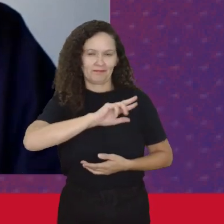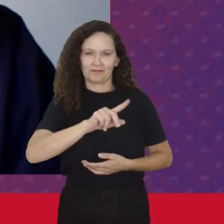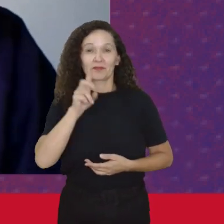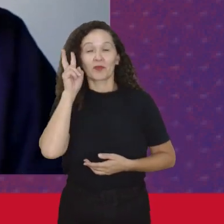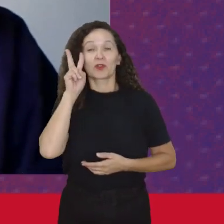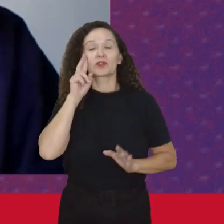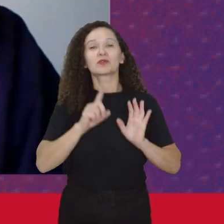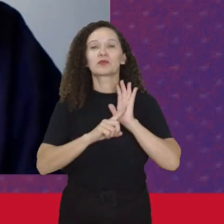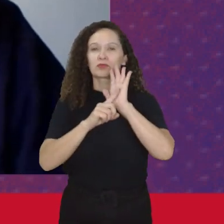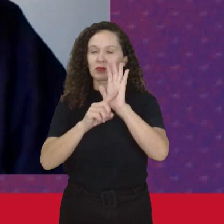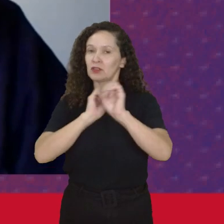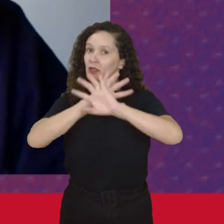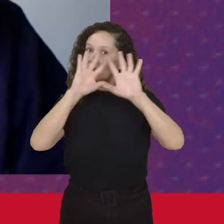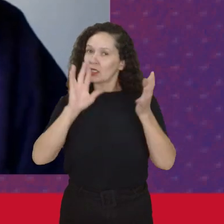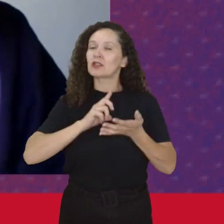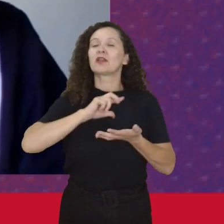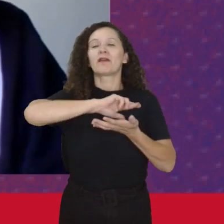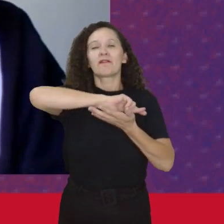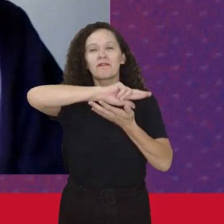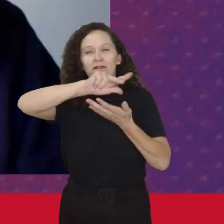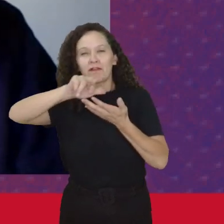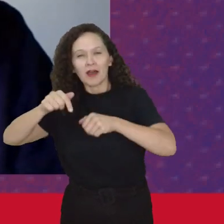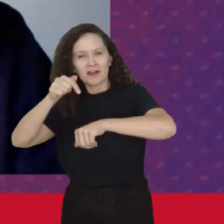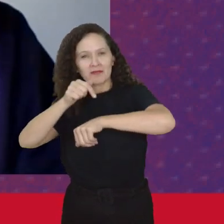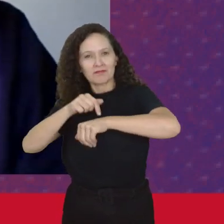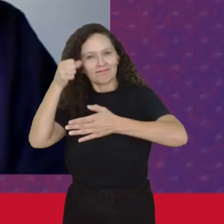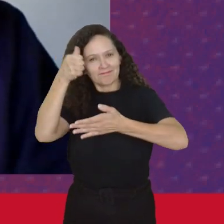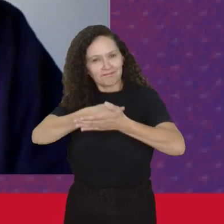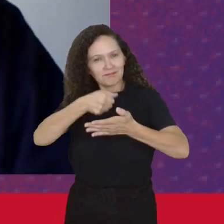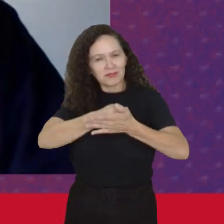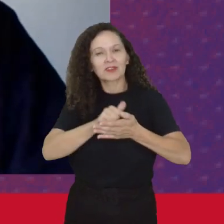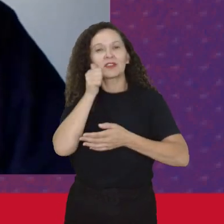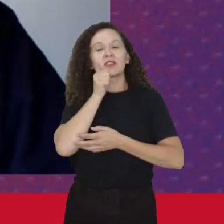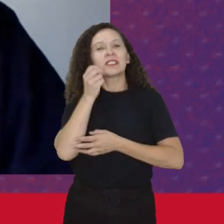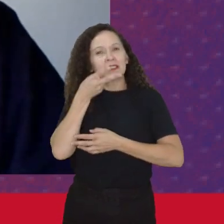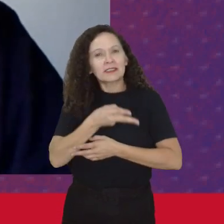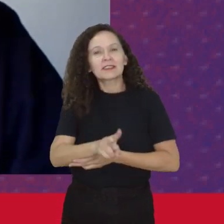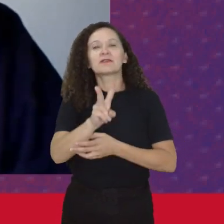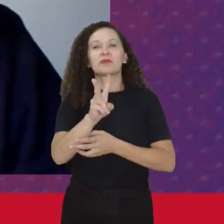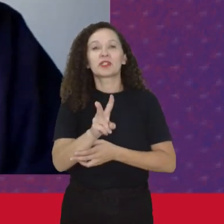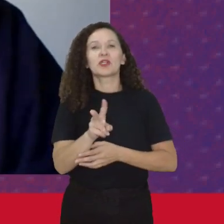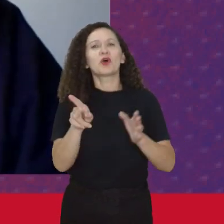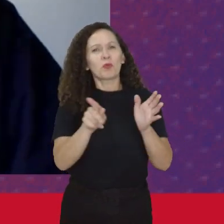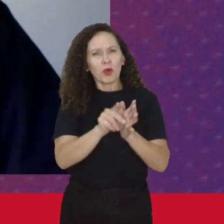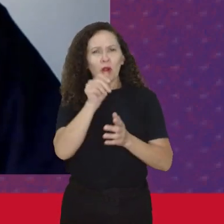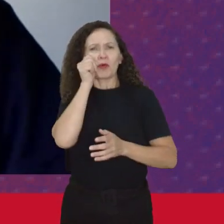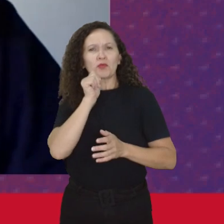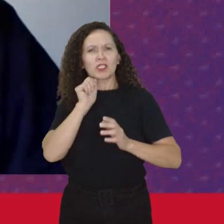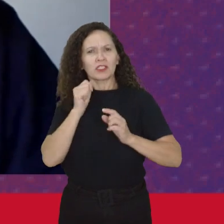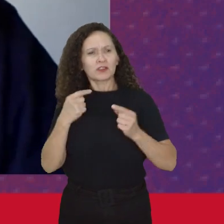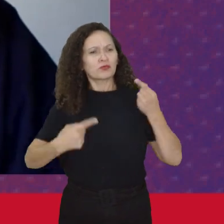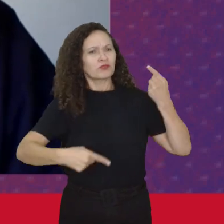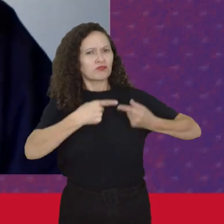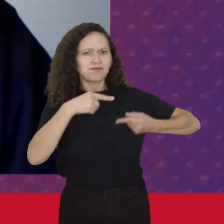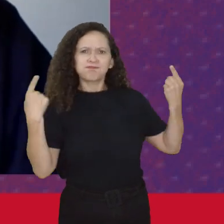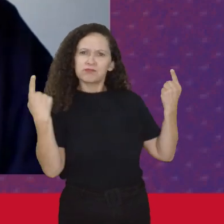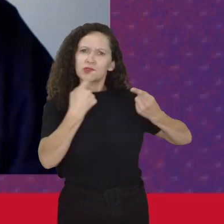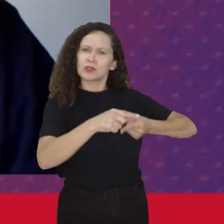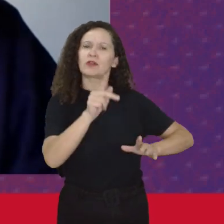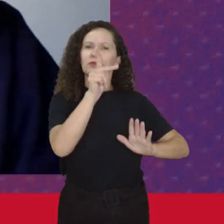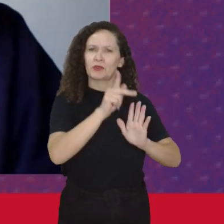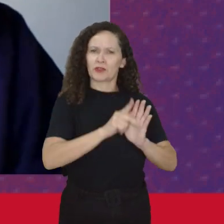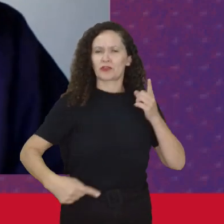mostrando que em vários momentos As mulheres lutaram Inclusive lutaram como mulheres Disputaram projetos